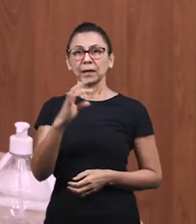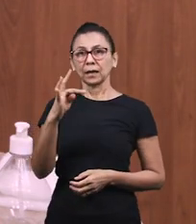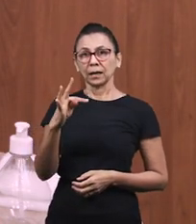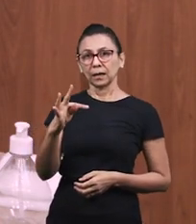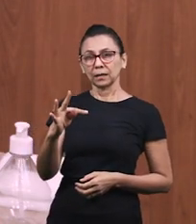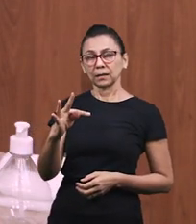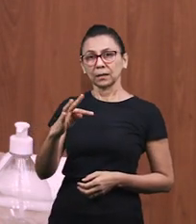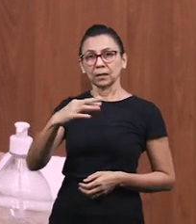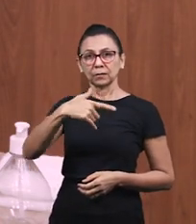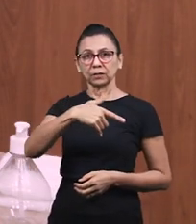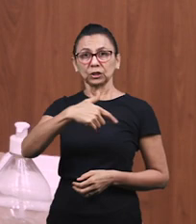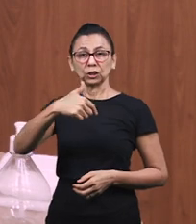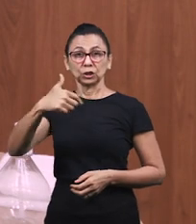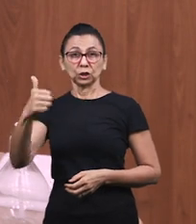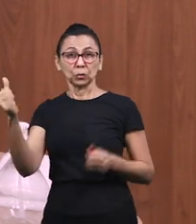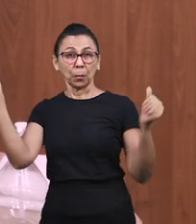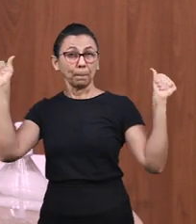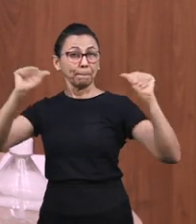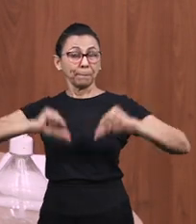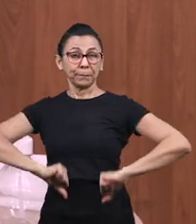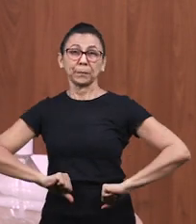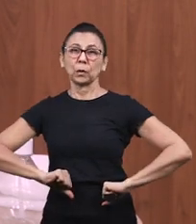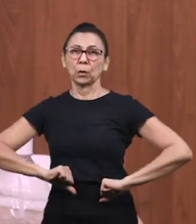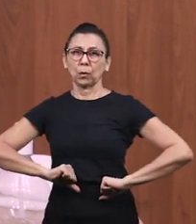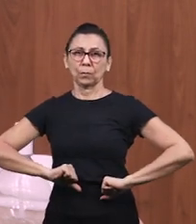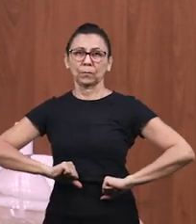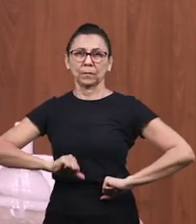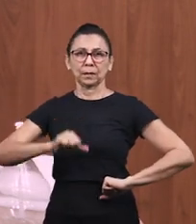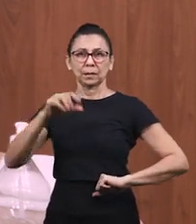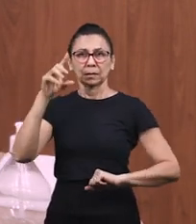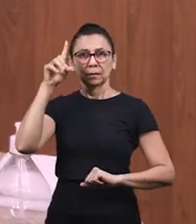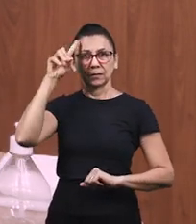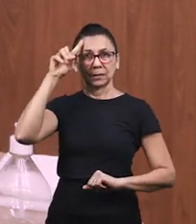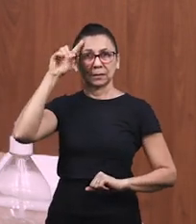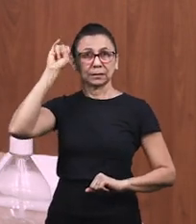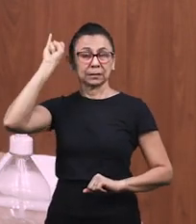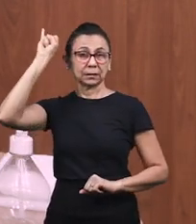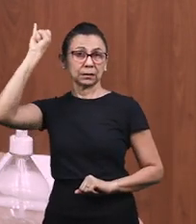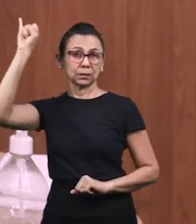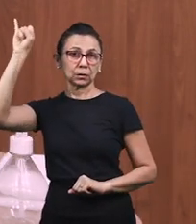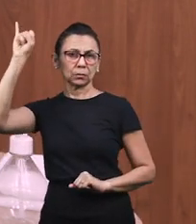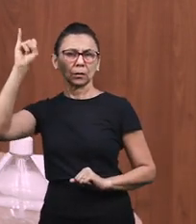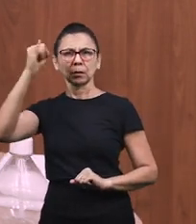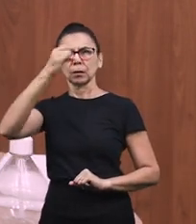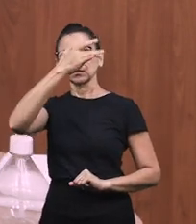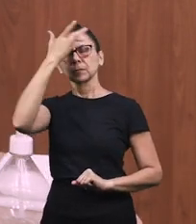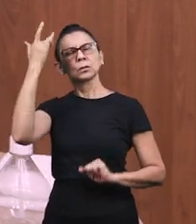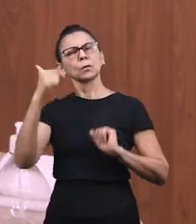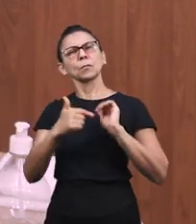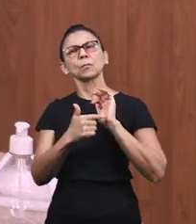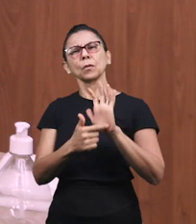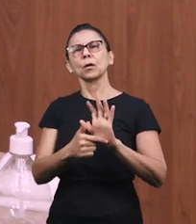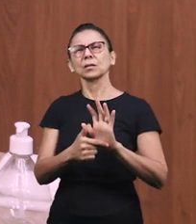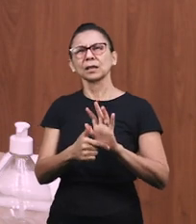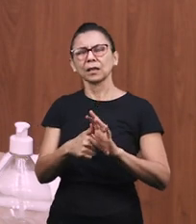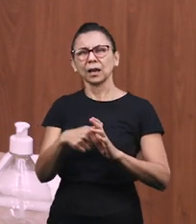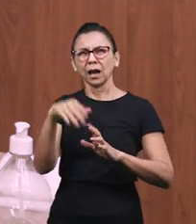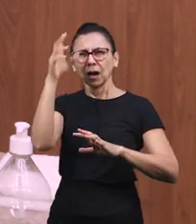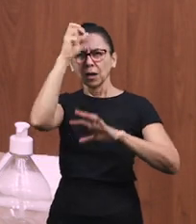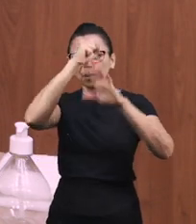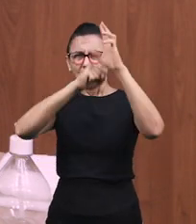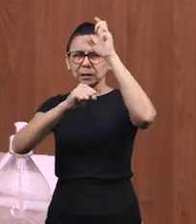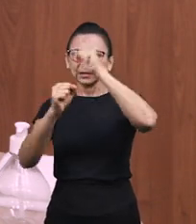causa de deficiência intelectual. As pessoas com deficiência intelectual apresentam dificuldades de